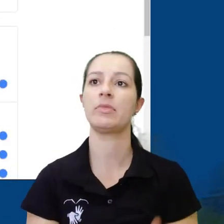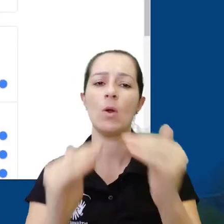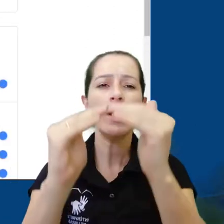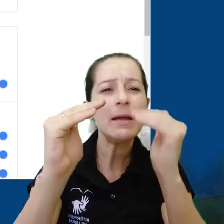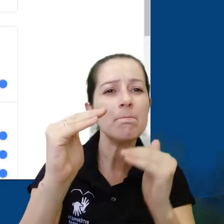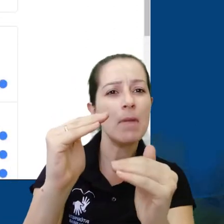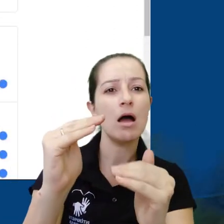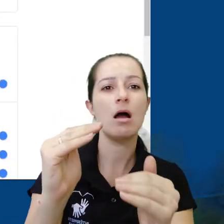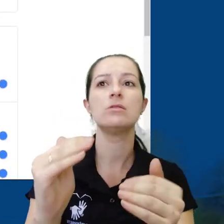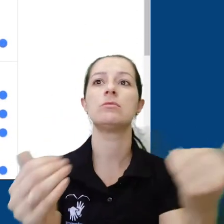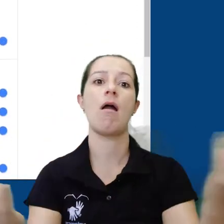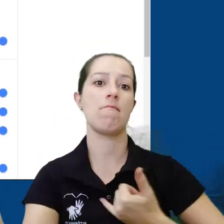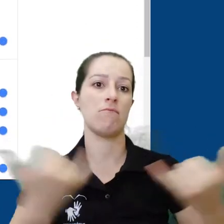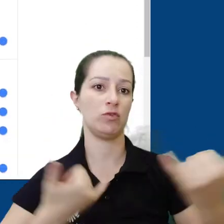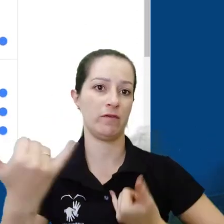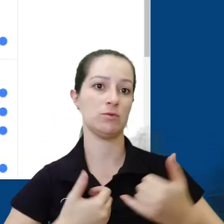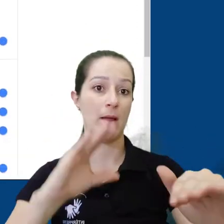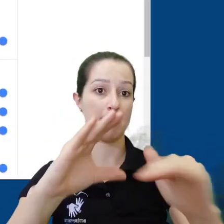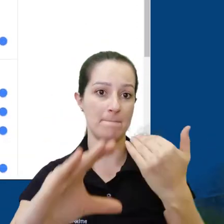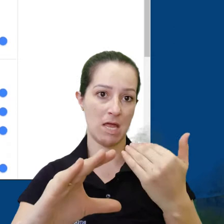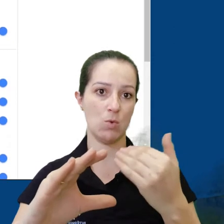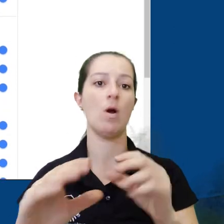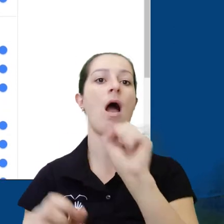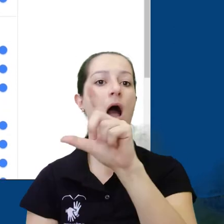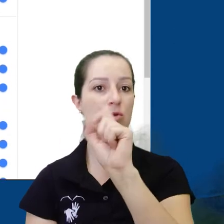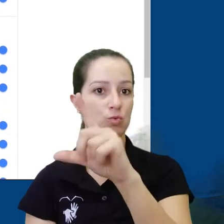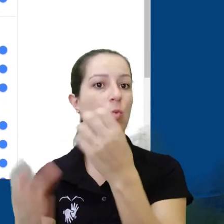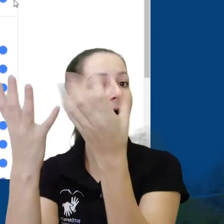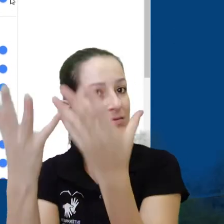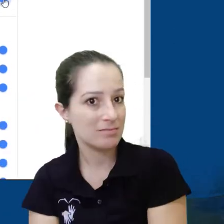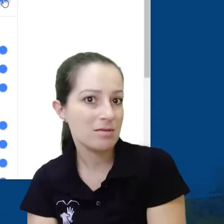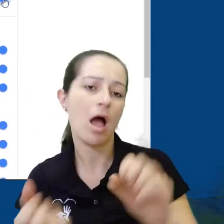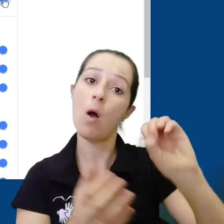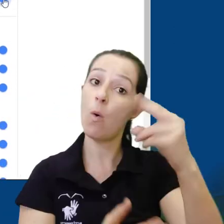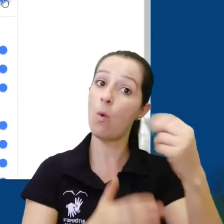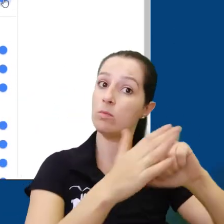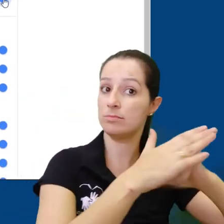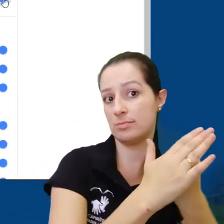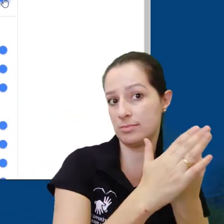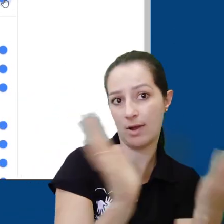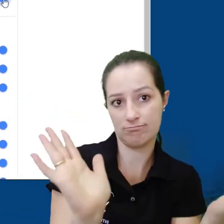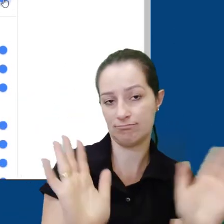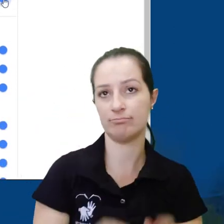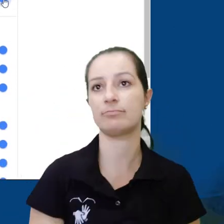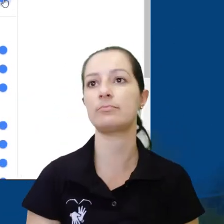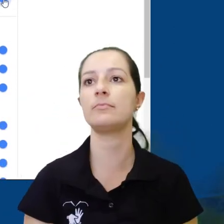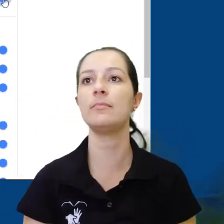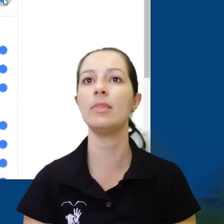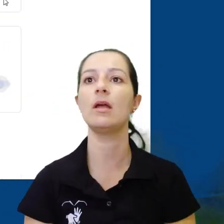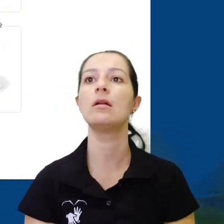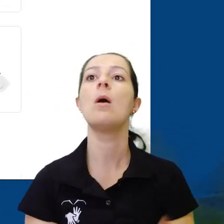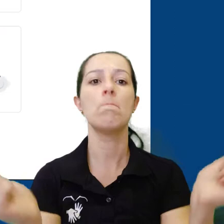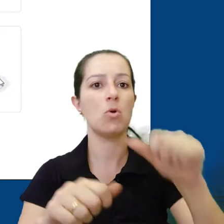as configurações de notificações. Você pode escolher manter ativado ou desativar o recebimento de todos os tipos de notificação via e-mail,